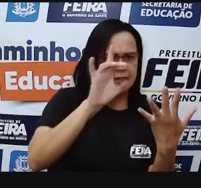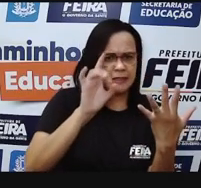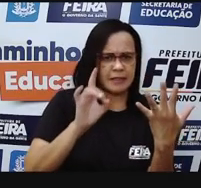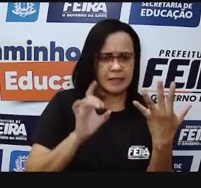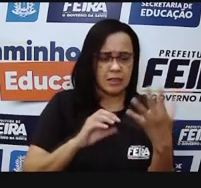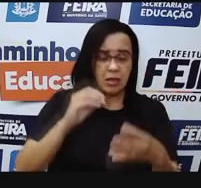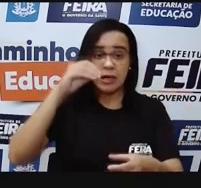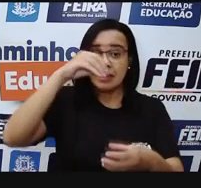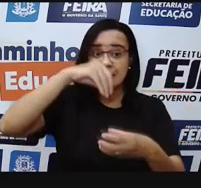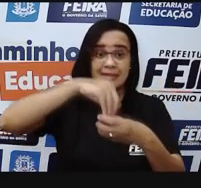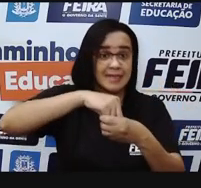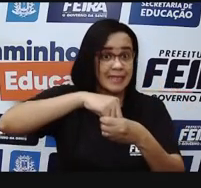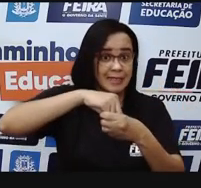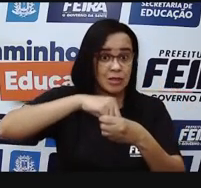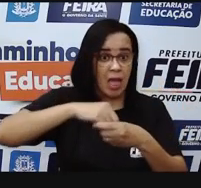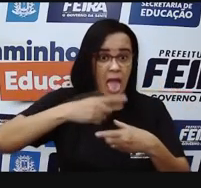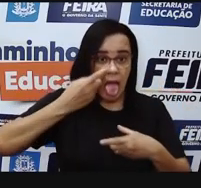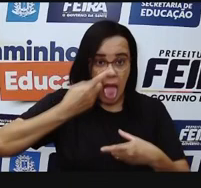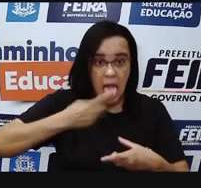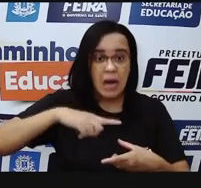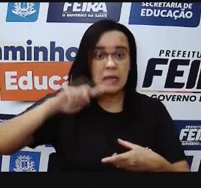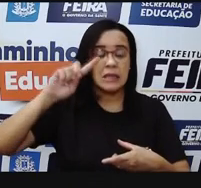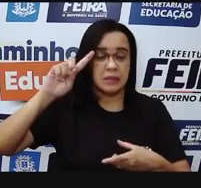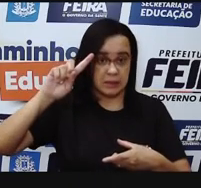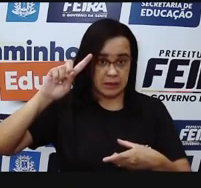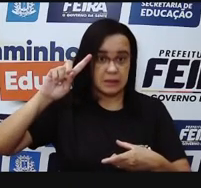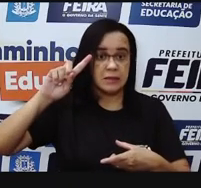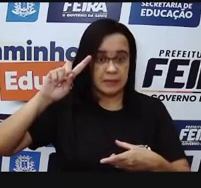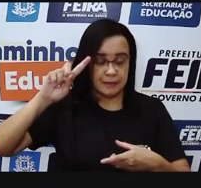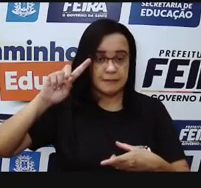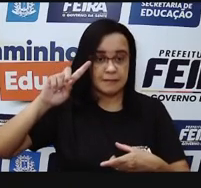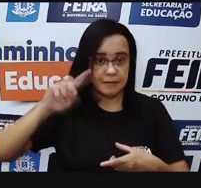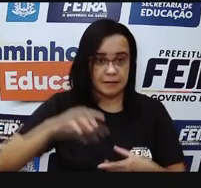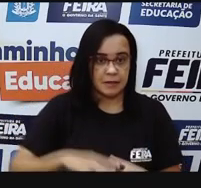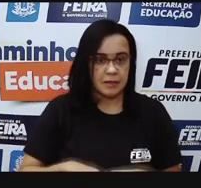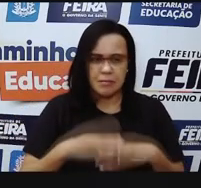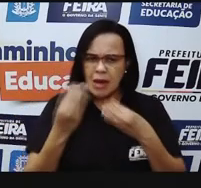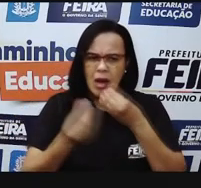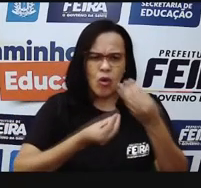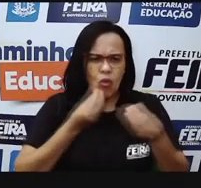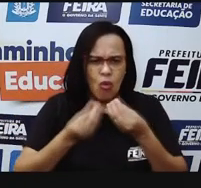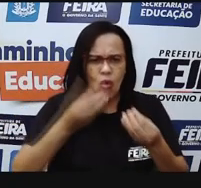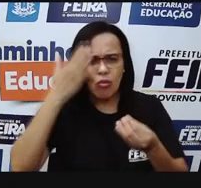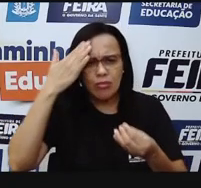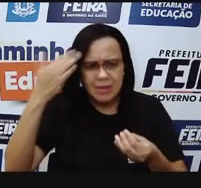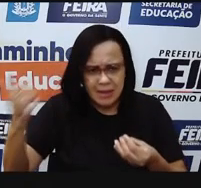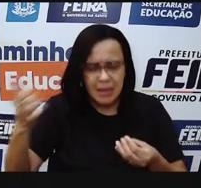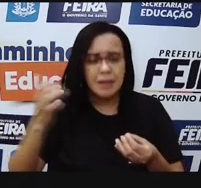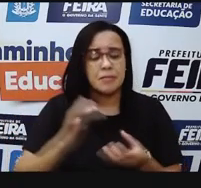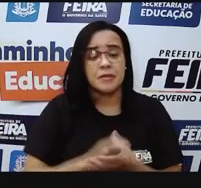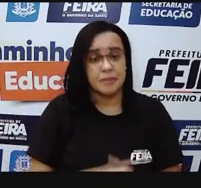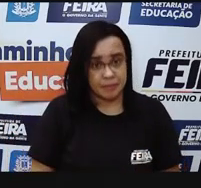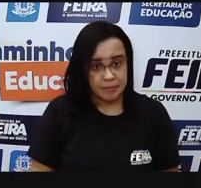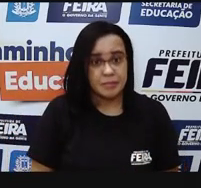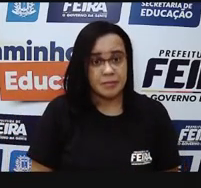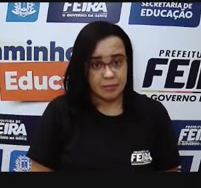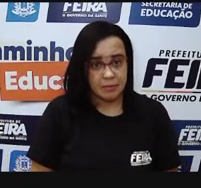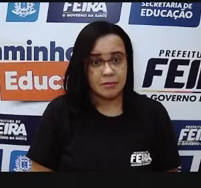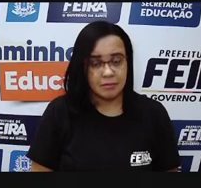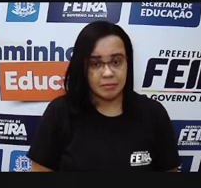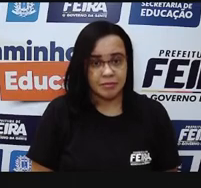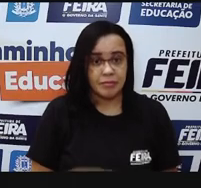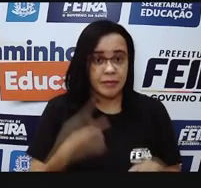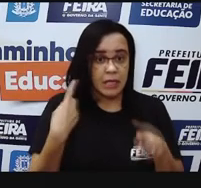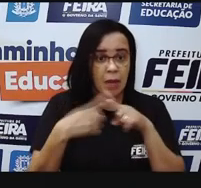salivais? São glândulas que não produzem a nossa saliva. E como que a gente reconhece um alimento? A gente precisa que a nossa